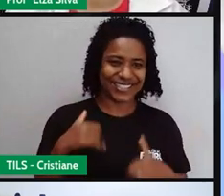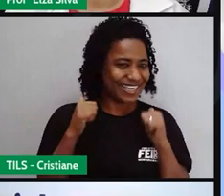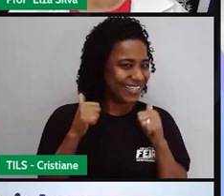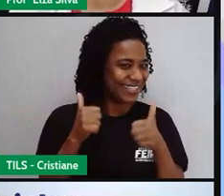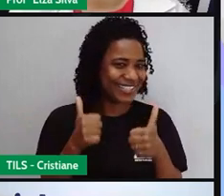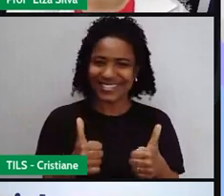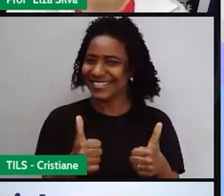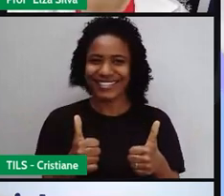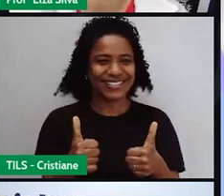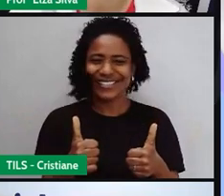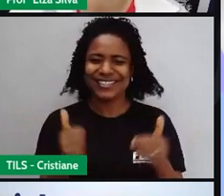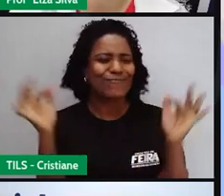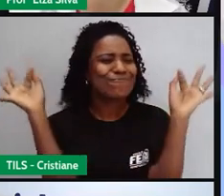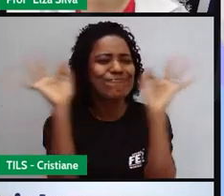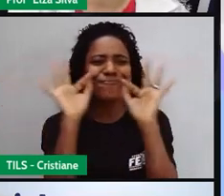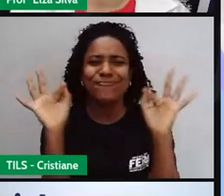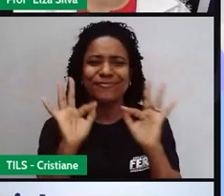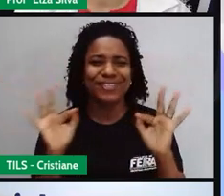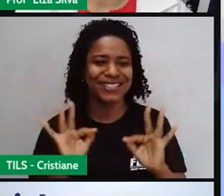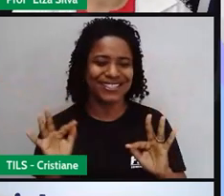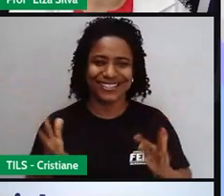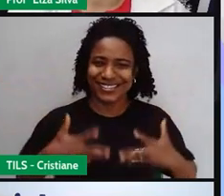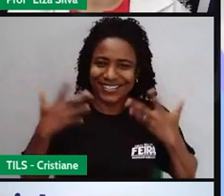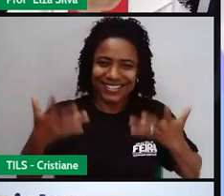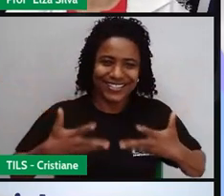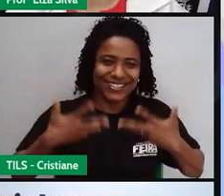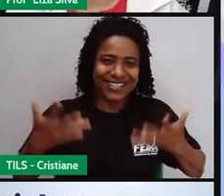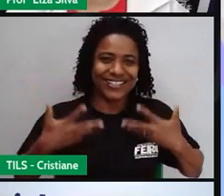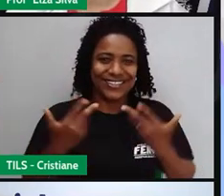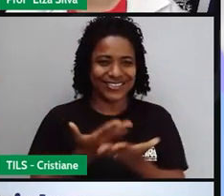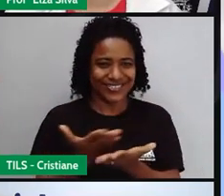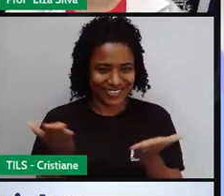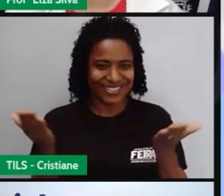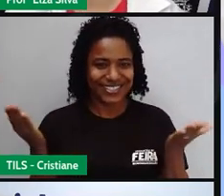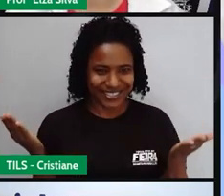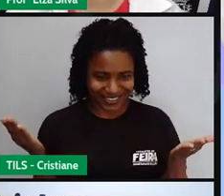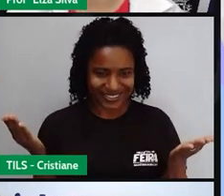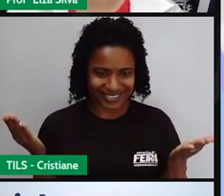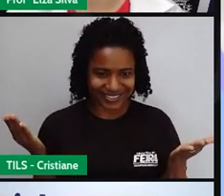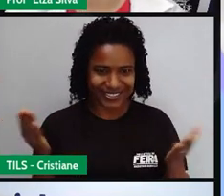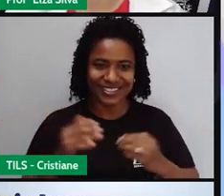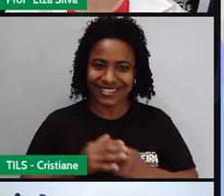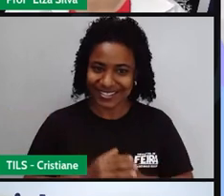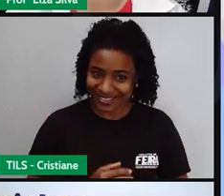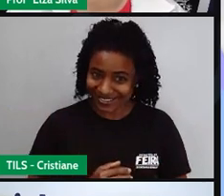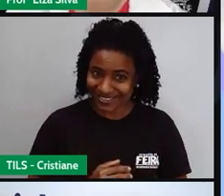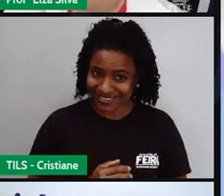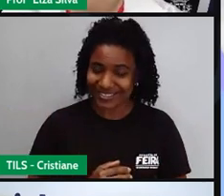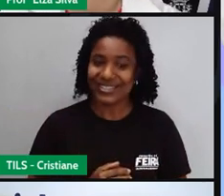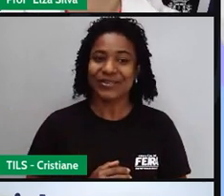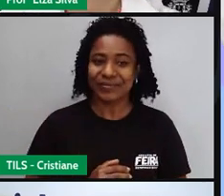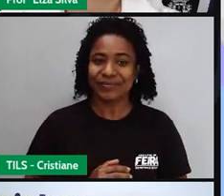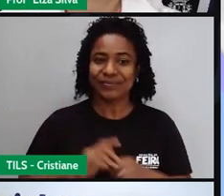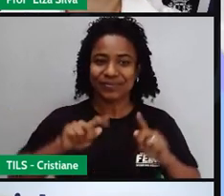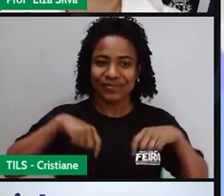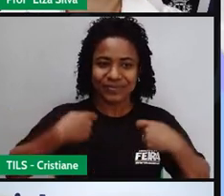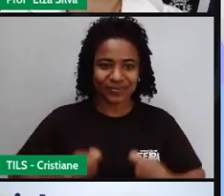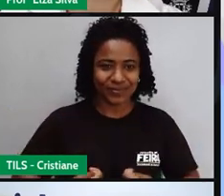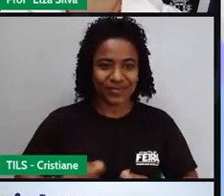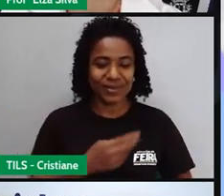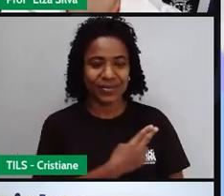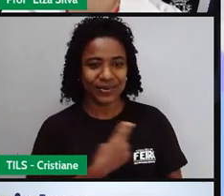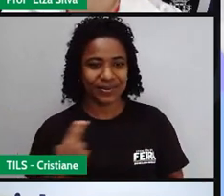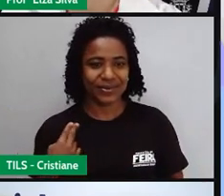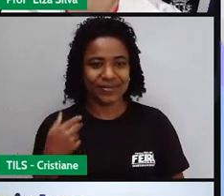feliz por estar aqui com vocês. So, I'm Andréia Castigliani. I'm